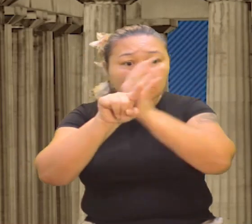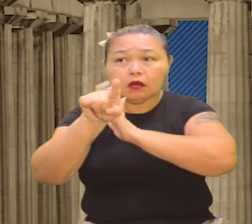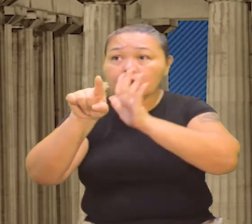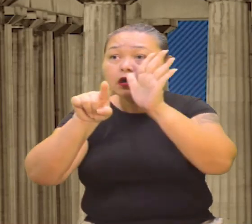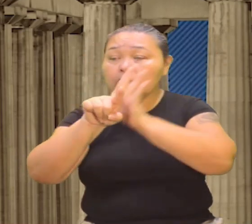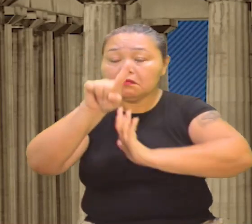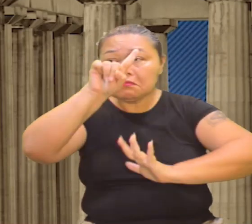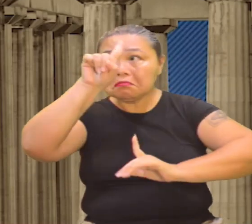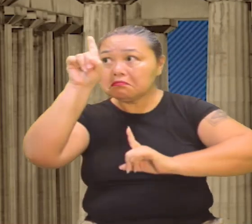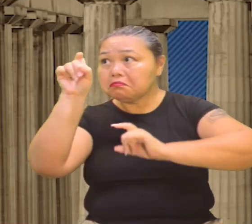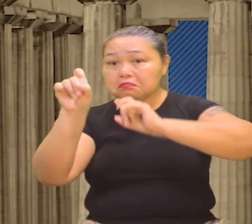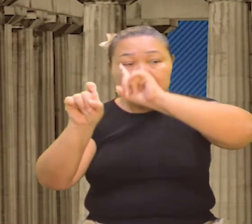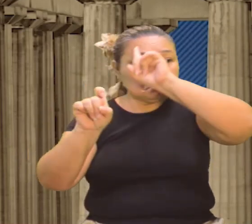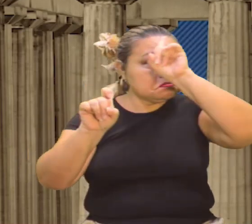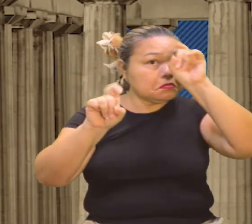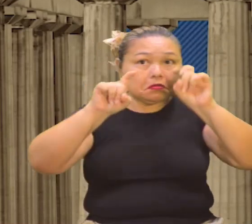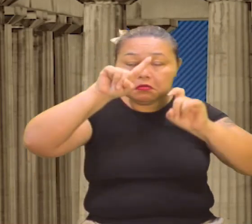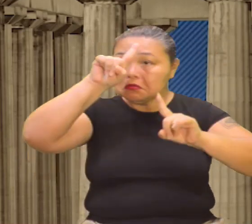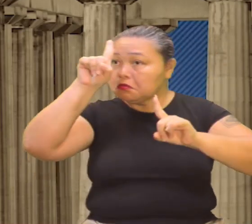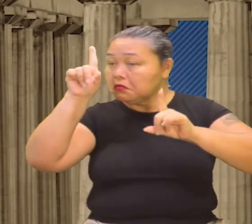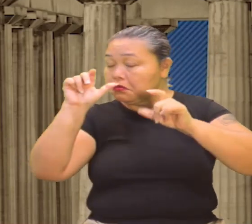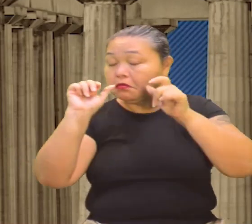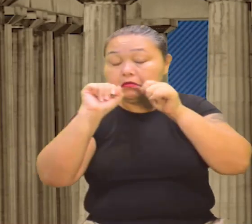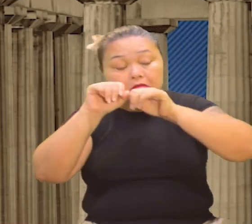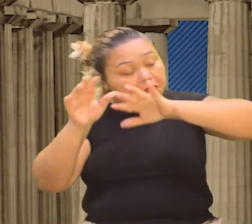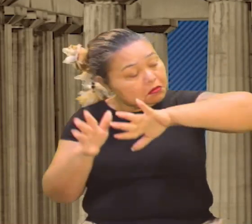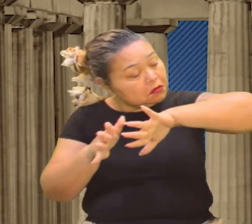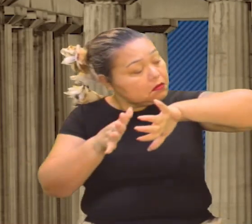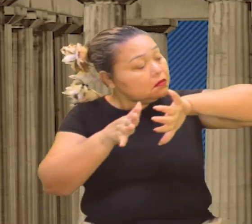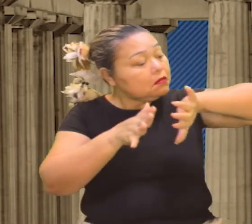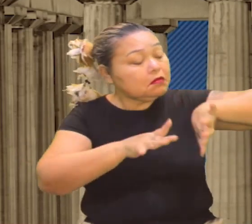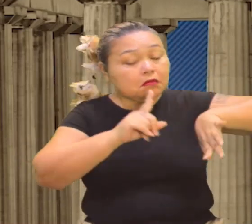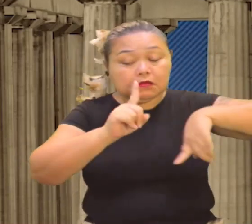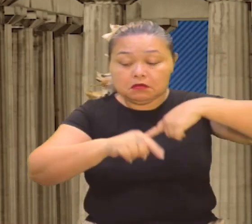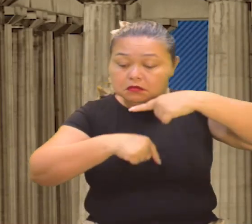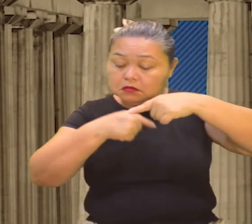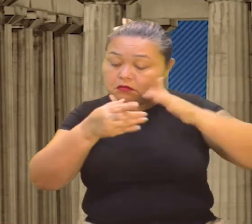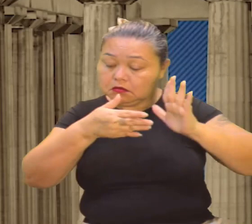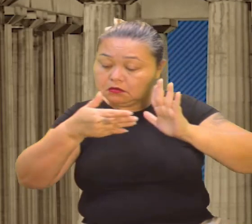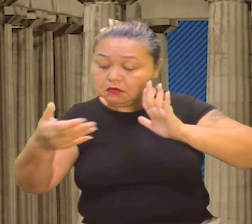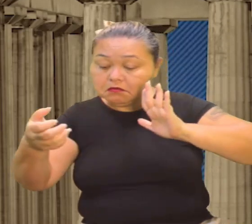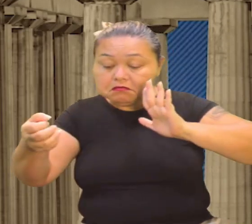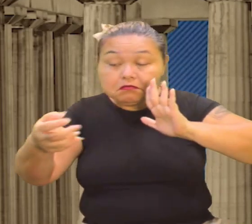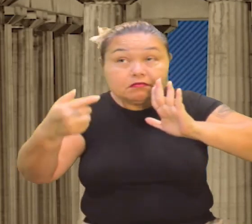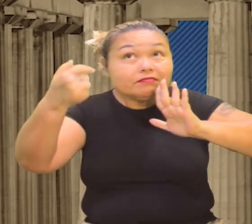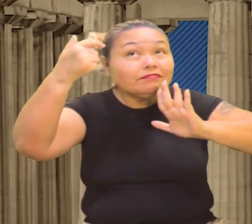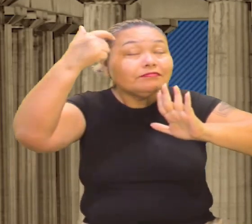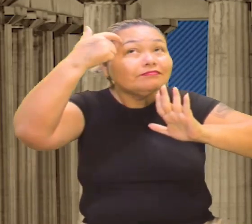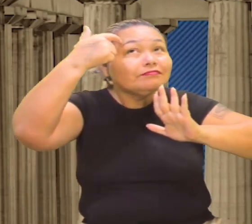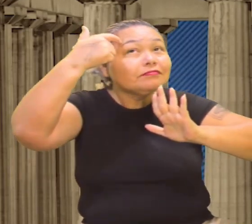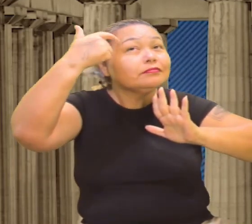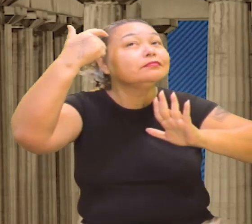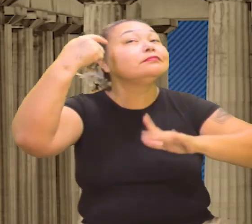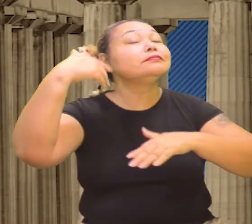questionamentos, tá? Nessa pegada aí, de tirar esse período para a transição do novo, a forma de pensar.